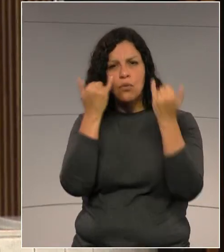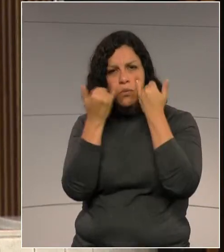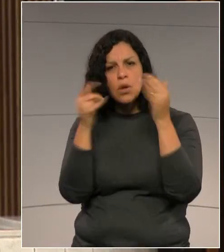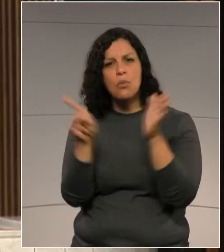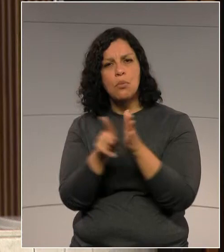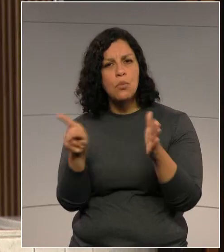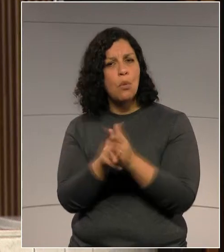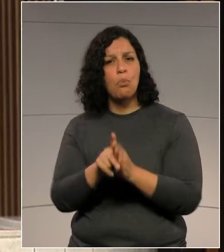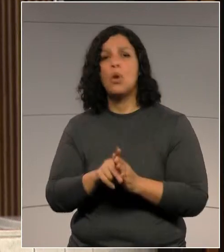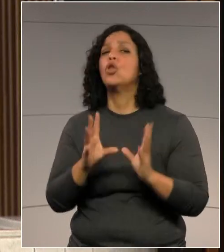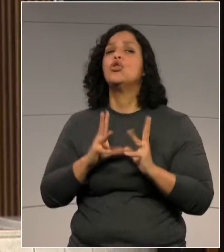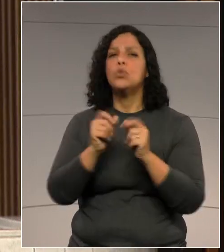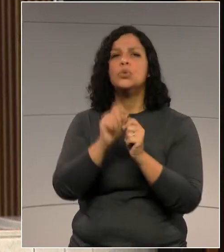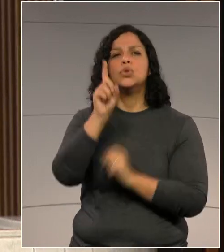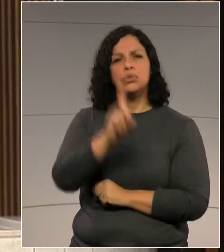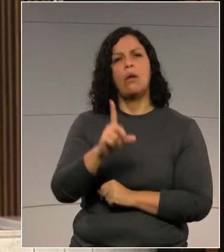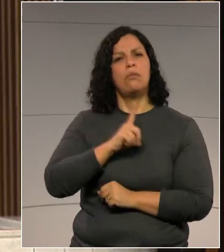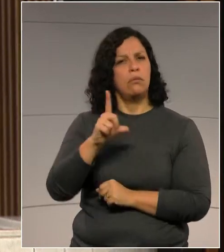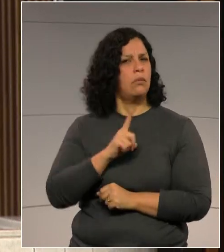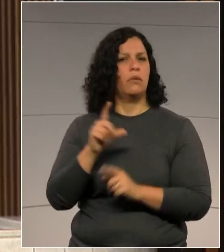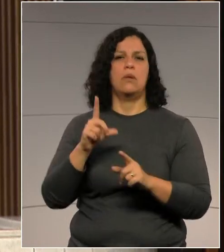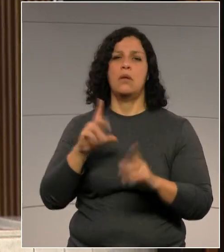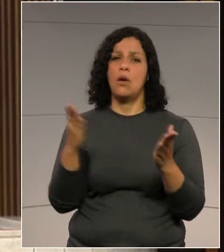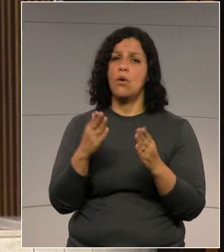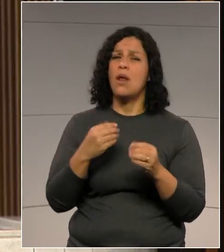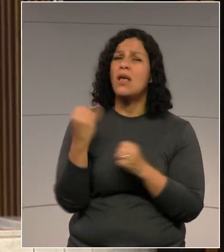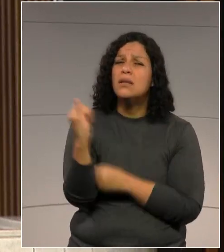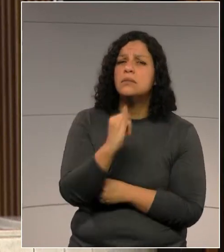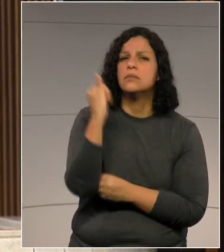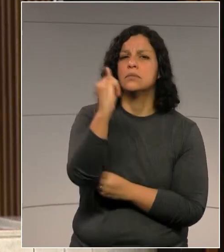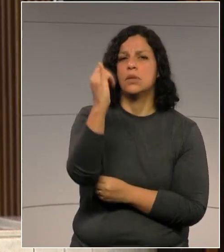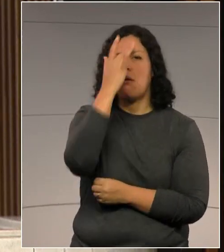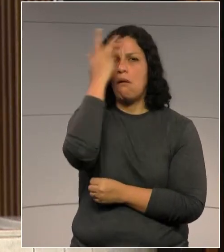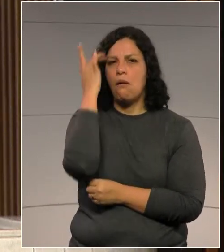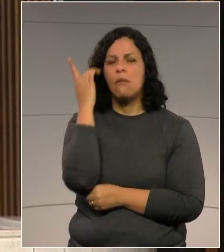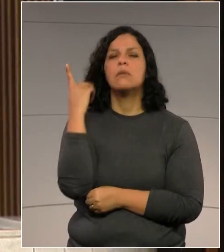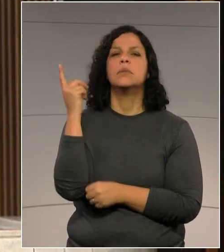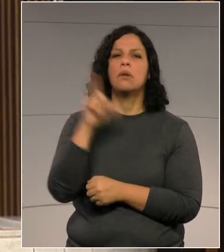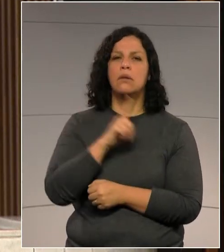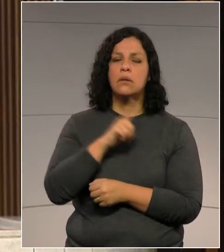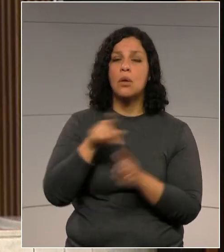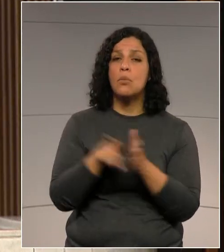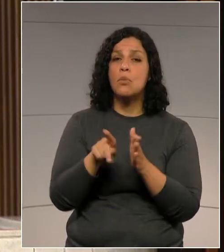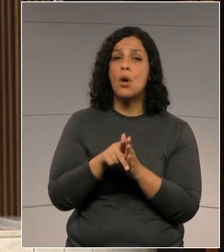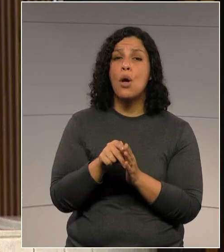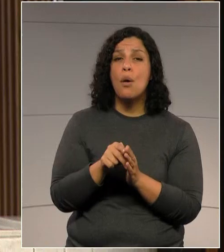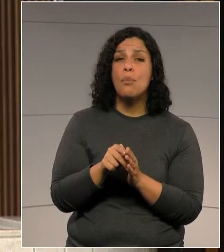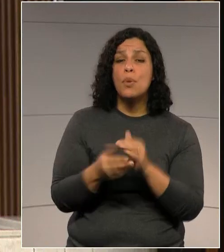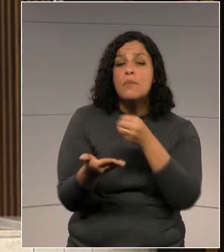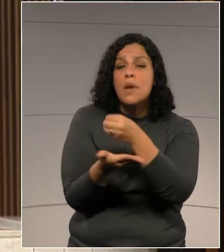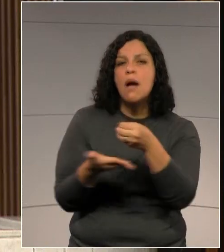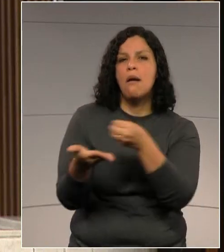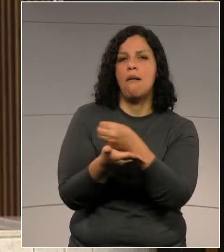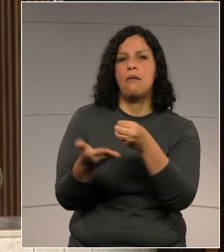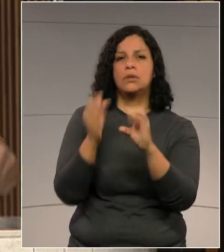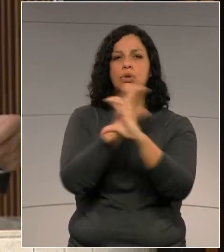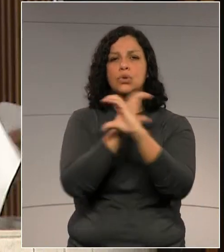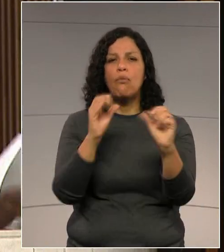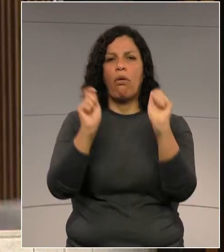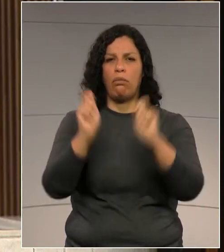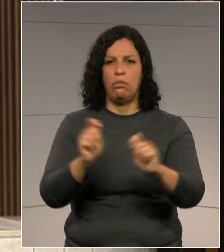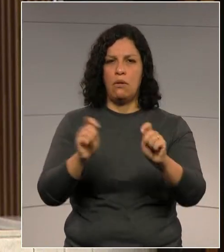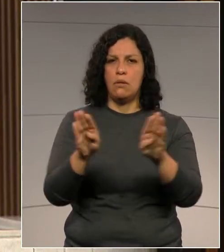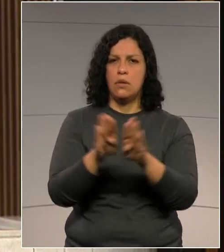direito inalienável da humanidade, é fundamental que os cidadãos tenham alguns pilares em que possam confiar